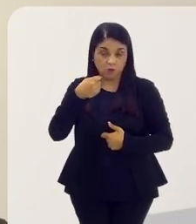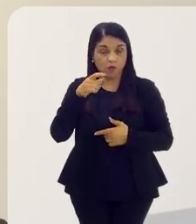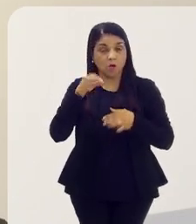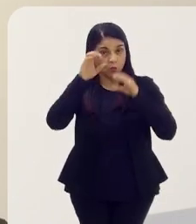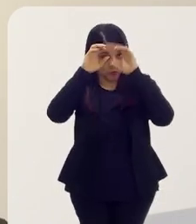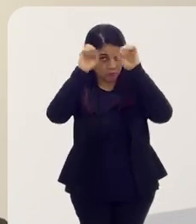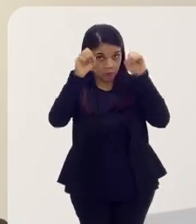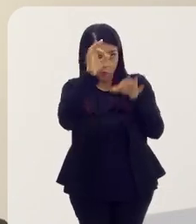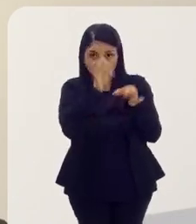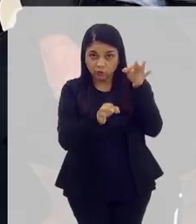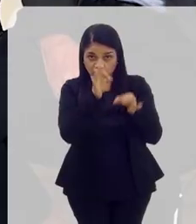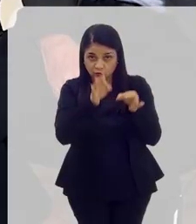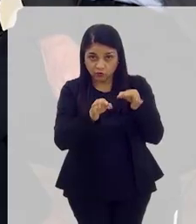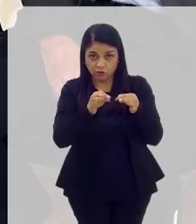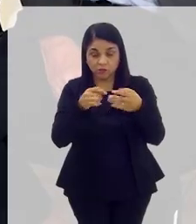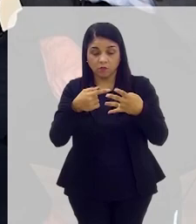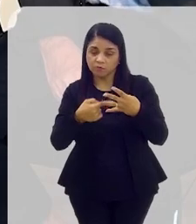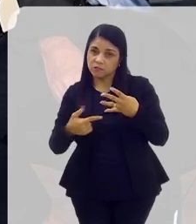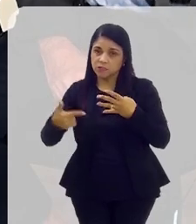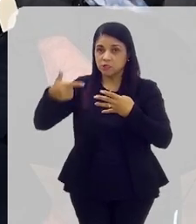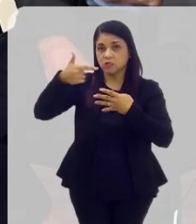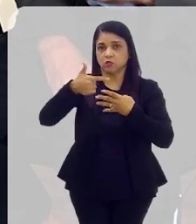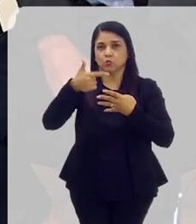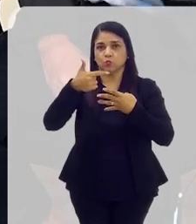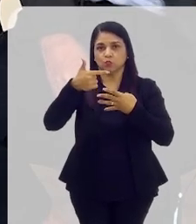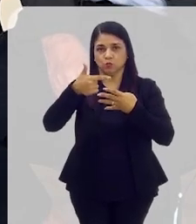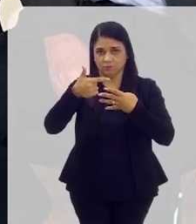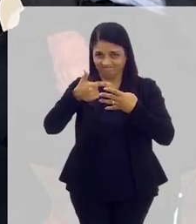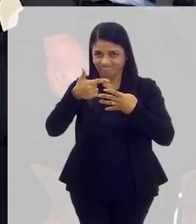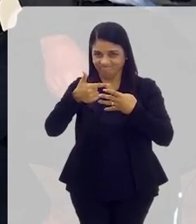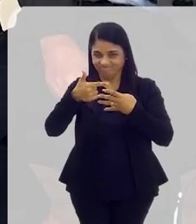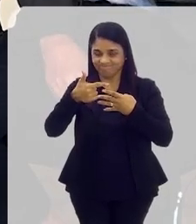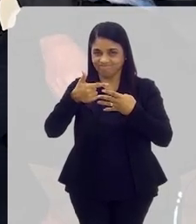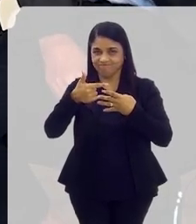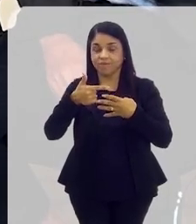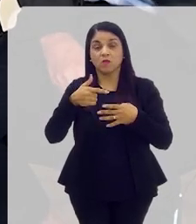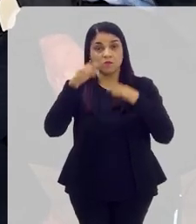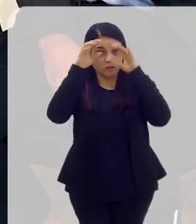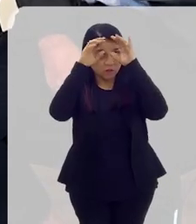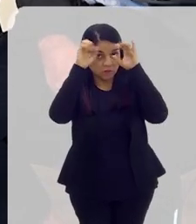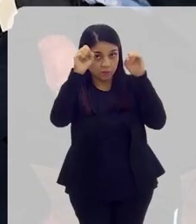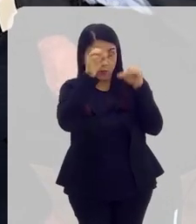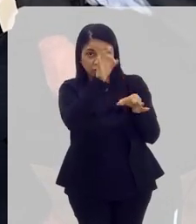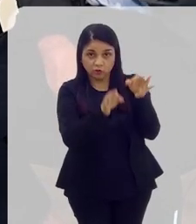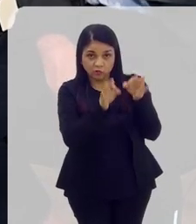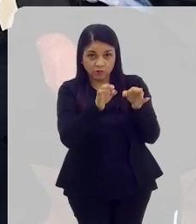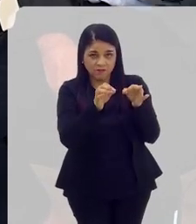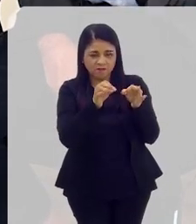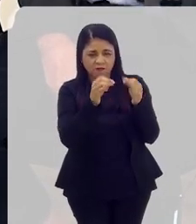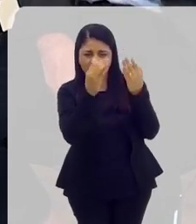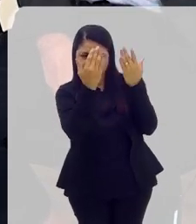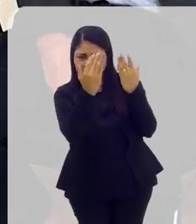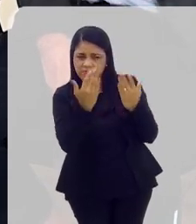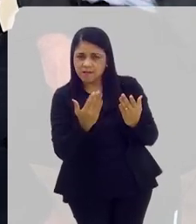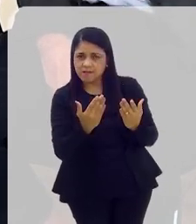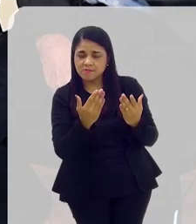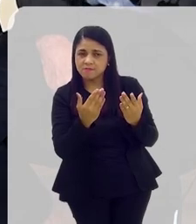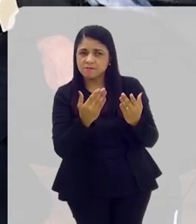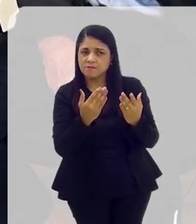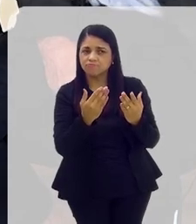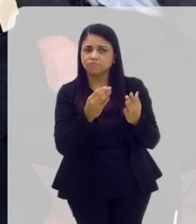é o Tribunal de Justiça que faz como segunda instância. É o Tribunal de Justiça que analisa a